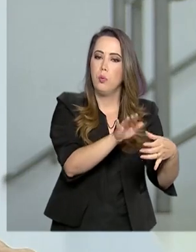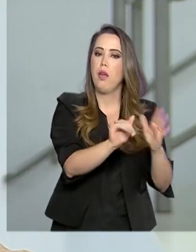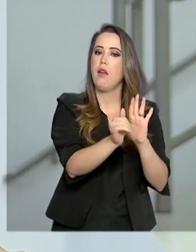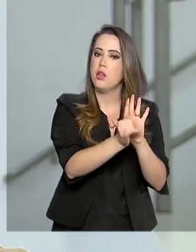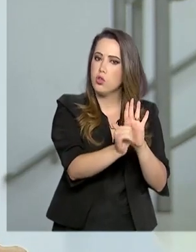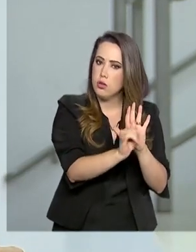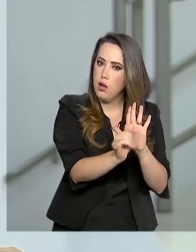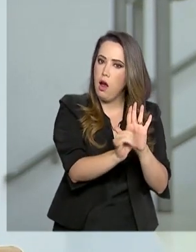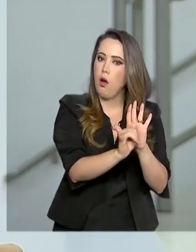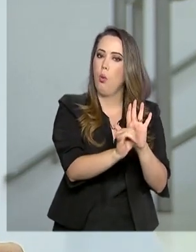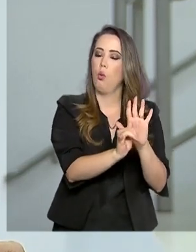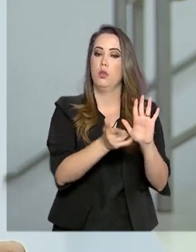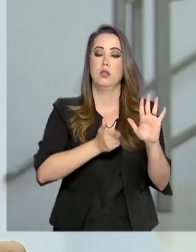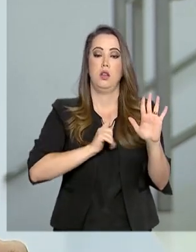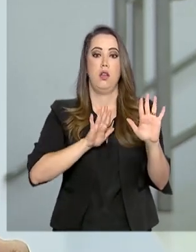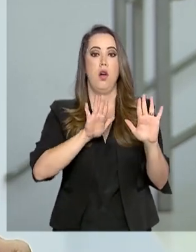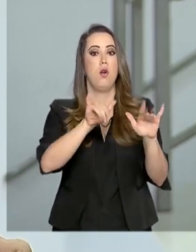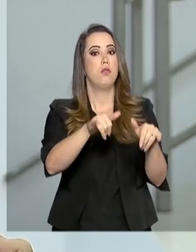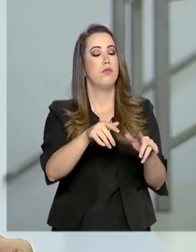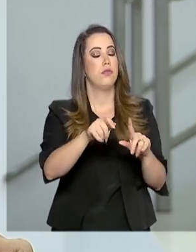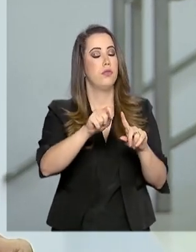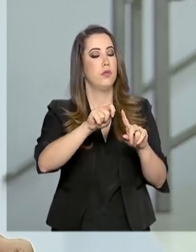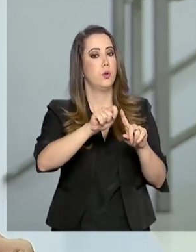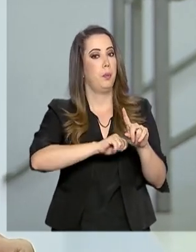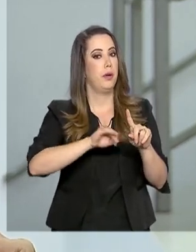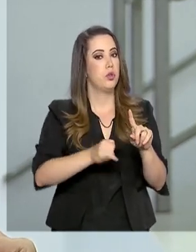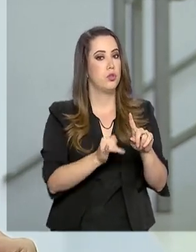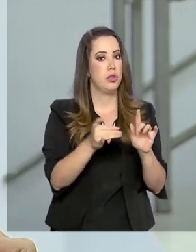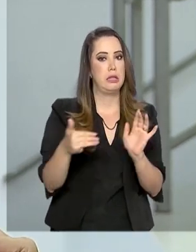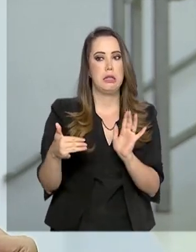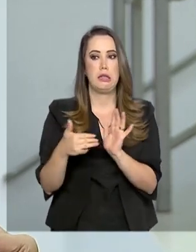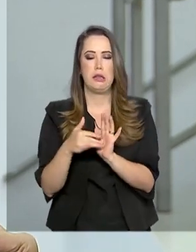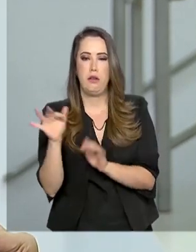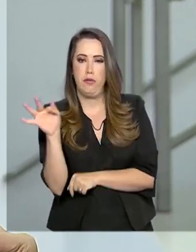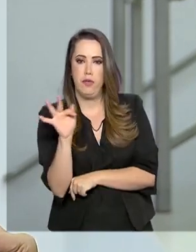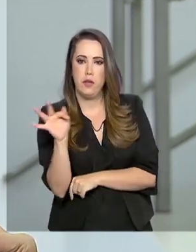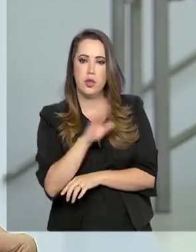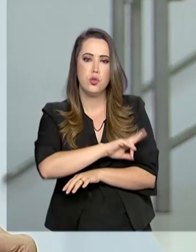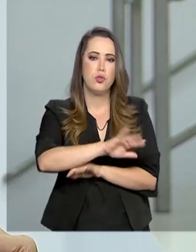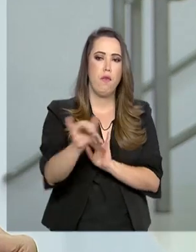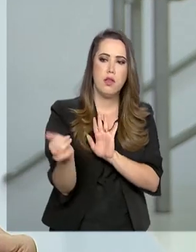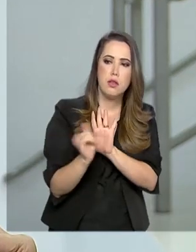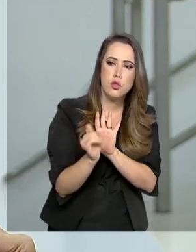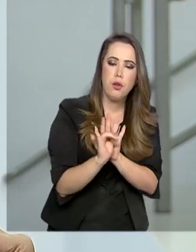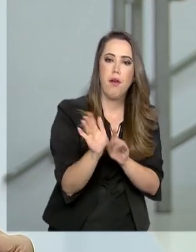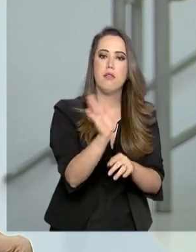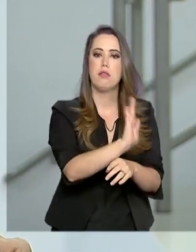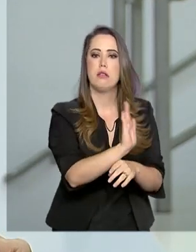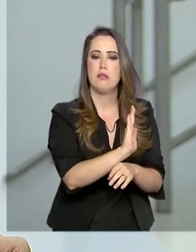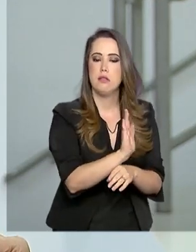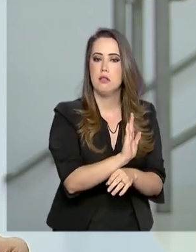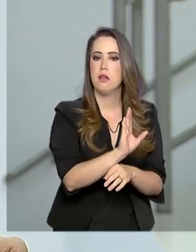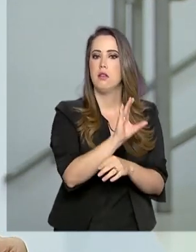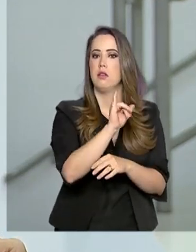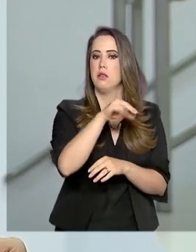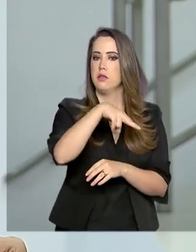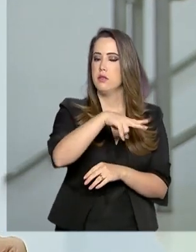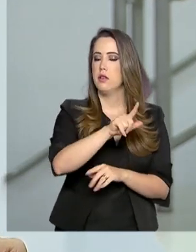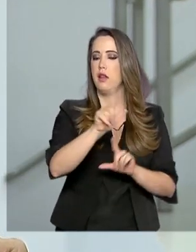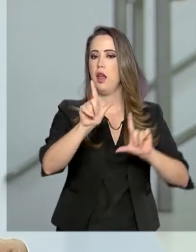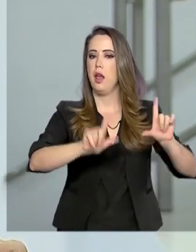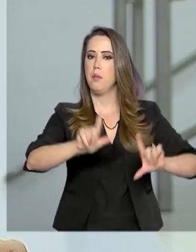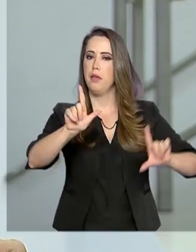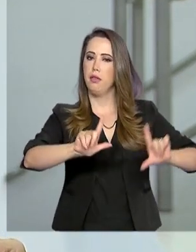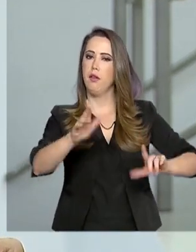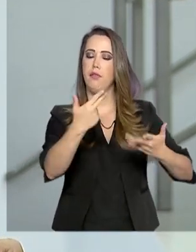editais agora, a partir do final de janeiro, início de fevereiro, uma série de editais para cinema, para TV, para